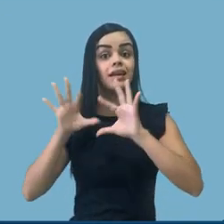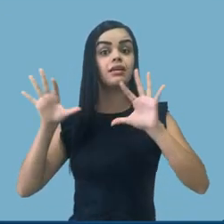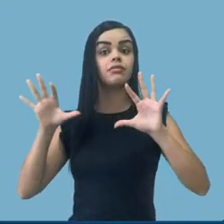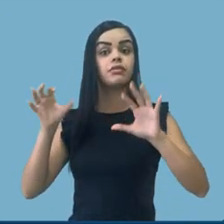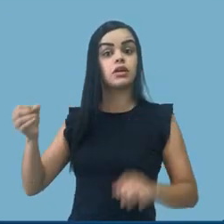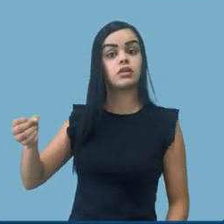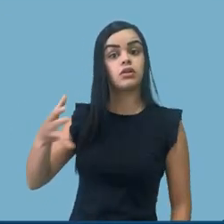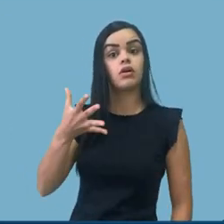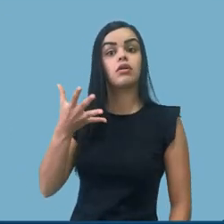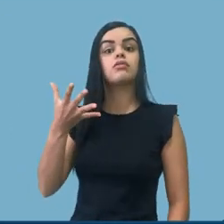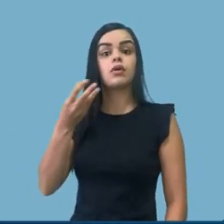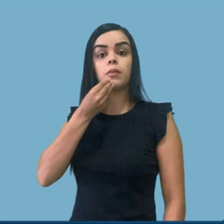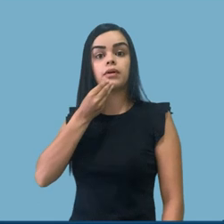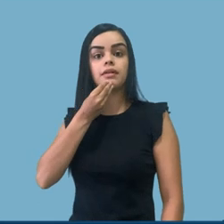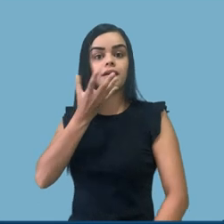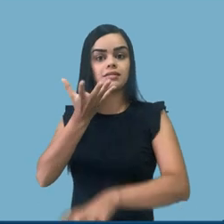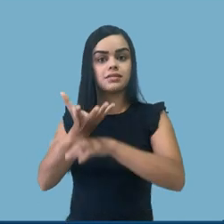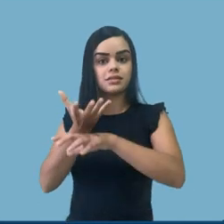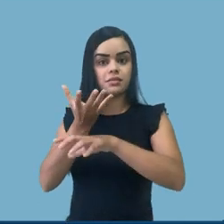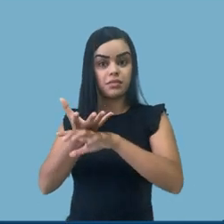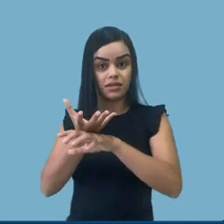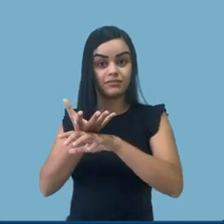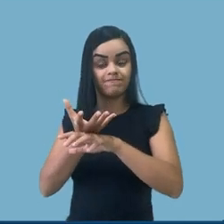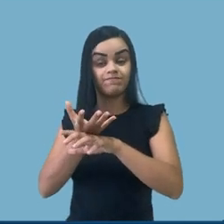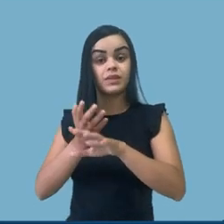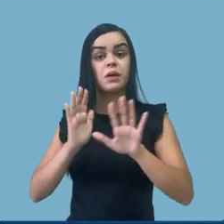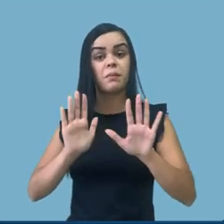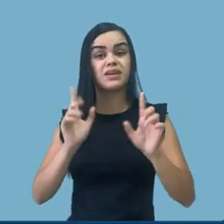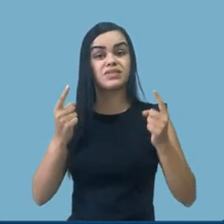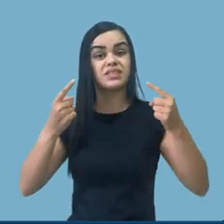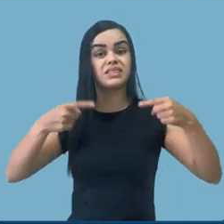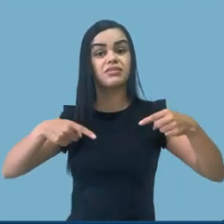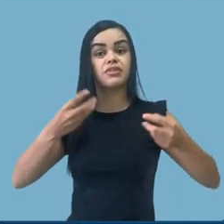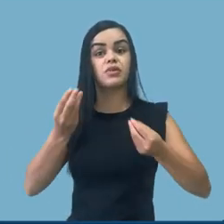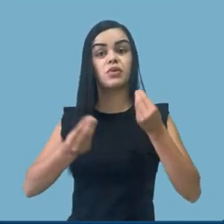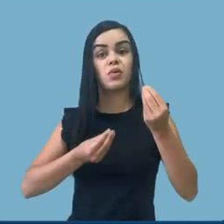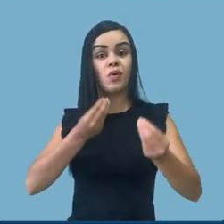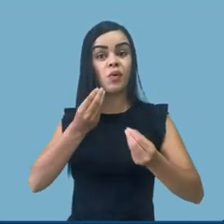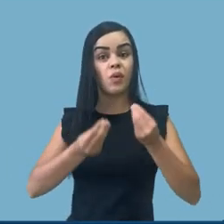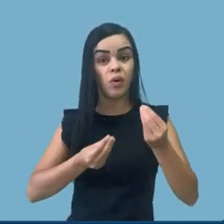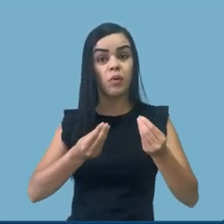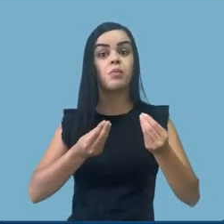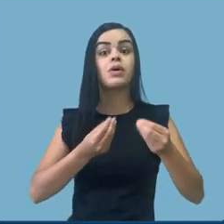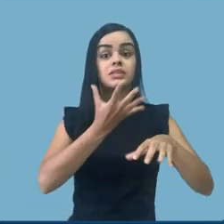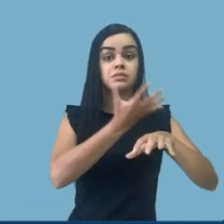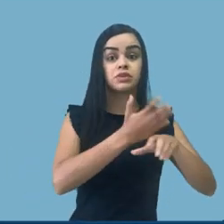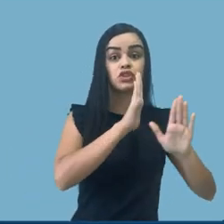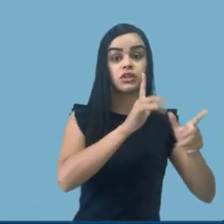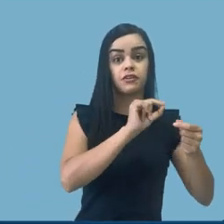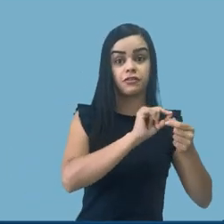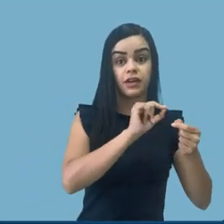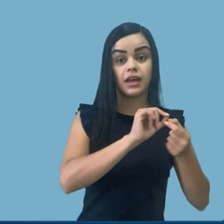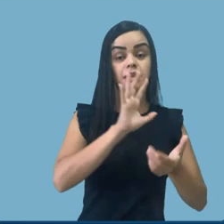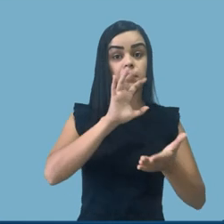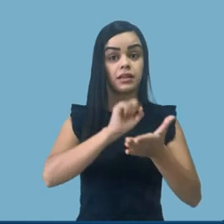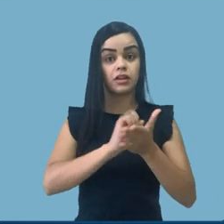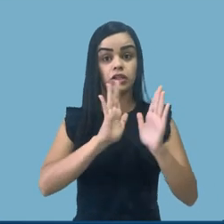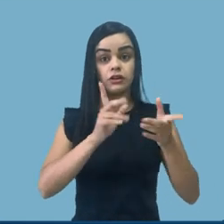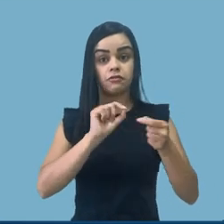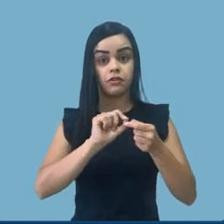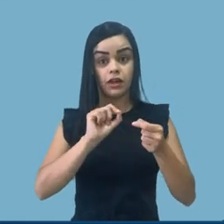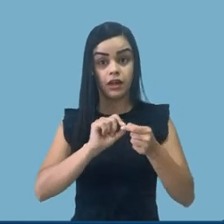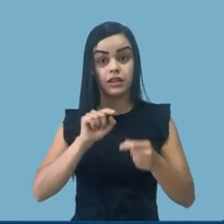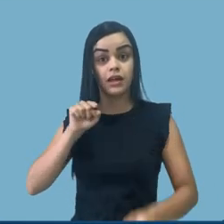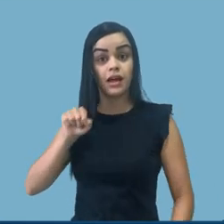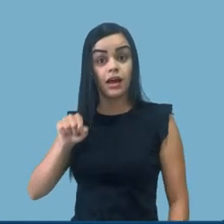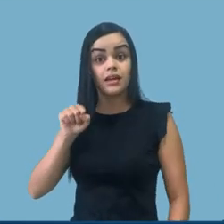disciplinas em unidades curriculares. Então, o nosso grande desafio é como encontrar um equilíbrio entre a garantia das disciplinas e matrículas e a garantia